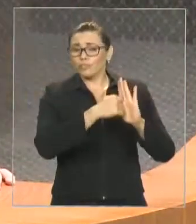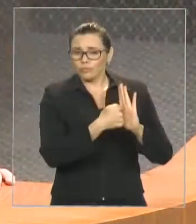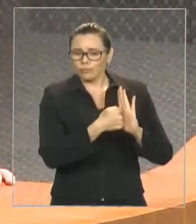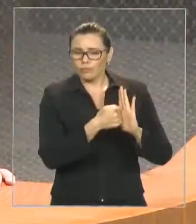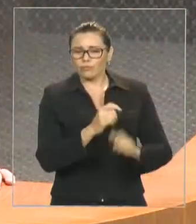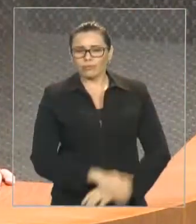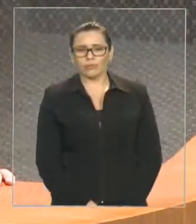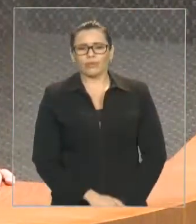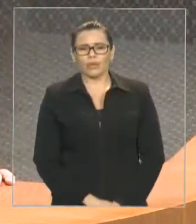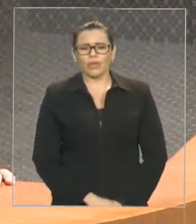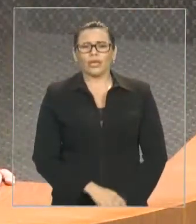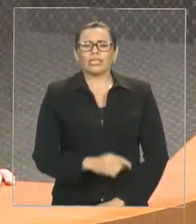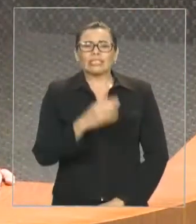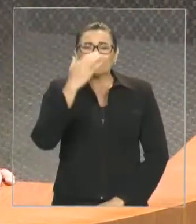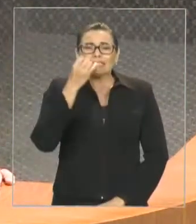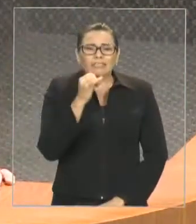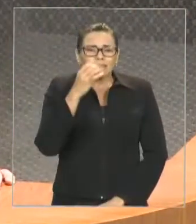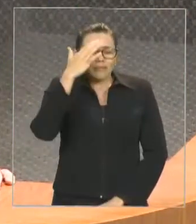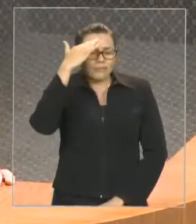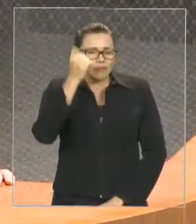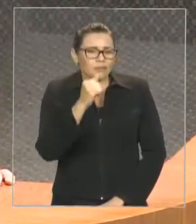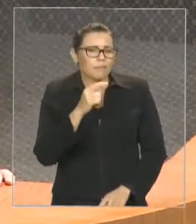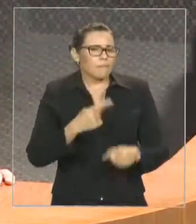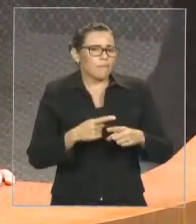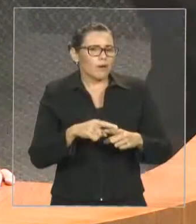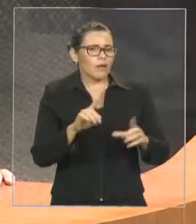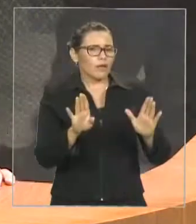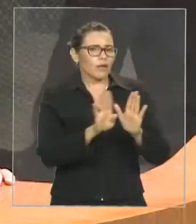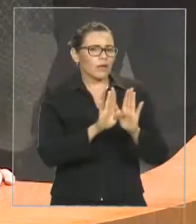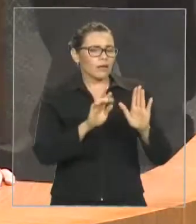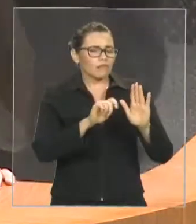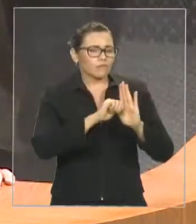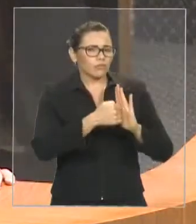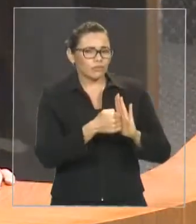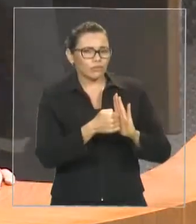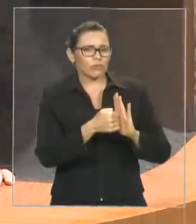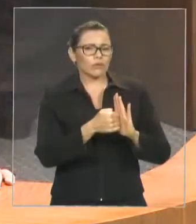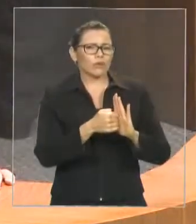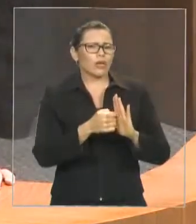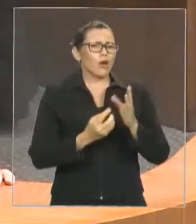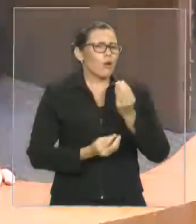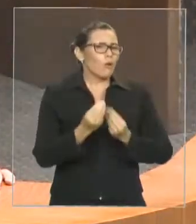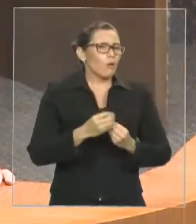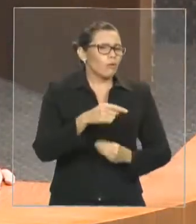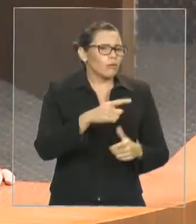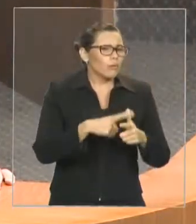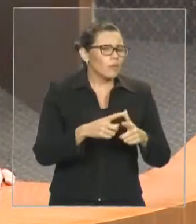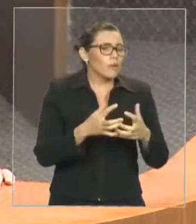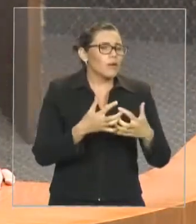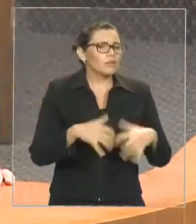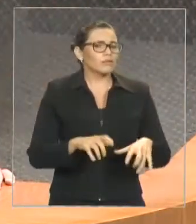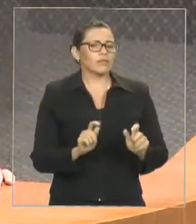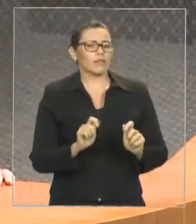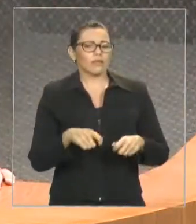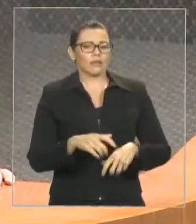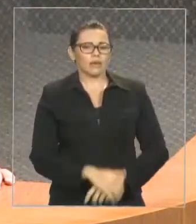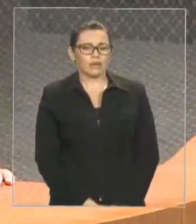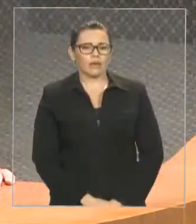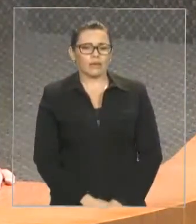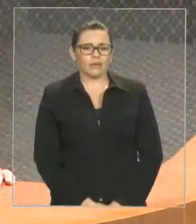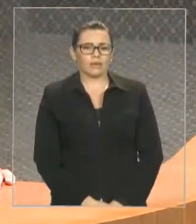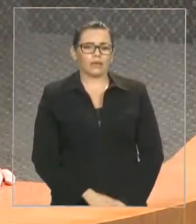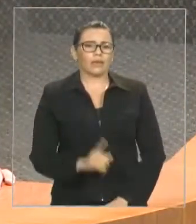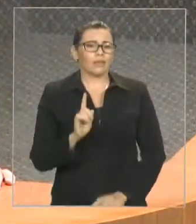Enquanto estivermos aqui nesta Casa, nós lutaremos pelaquela cidade. Nós não deixaremos que essas mazelas